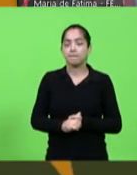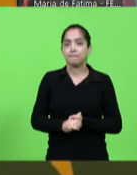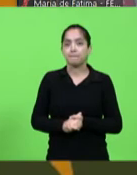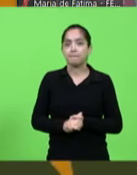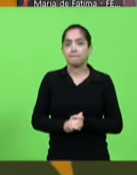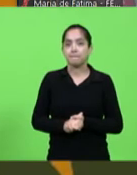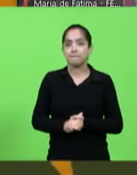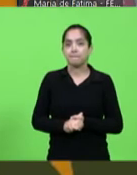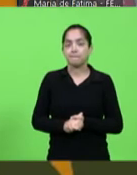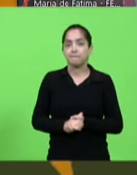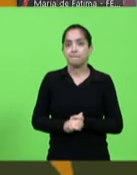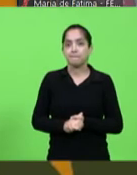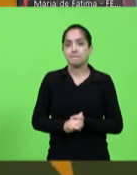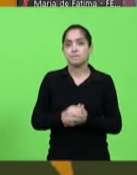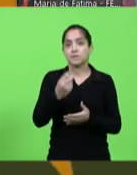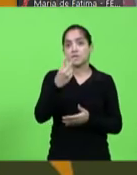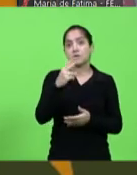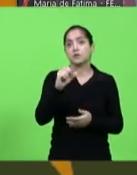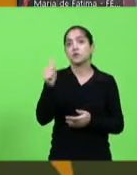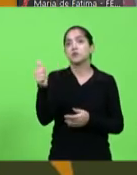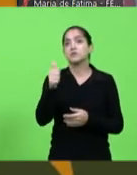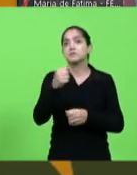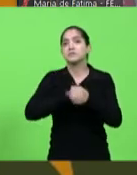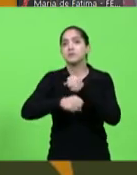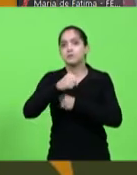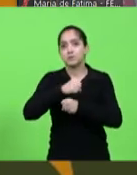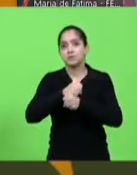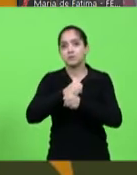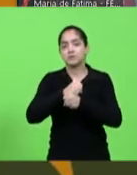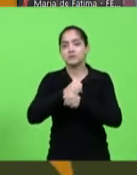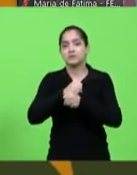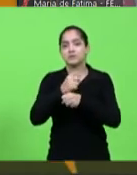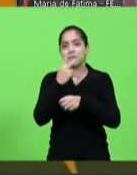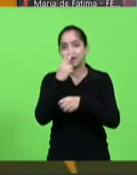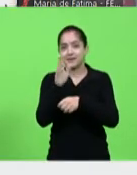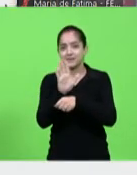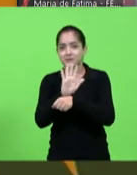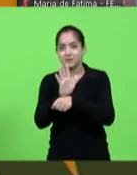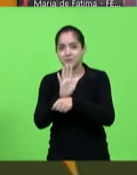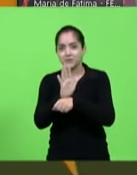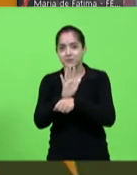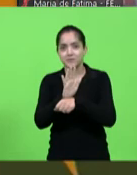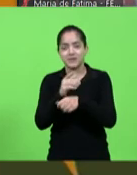considerando 2011, é um filme, sem pandemia.